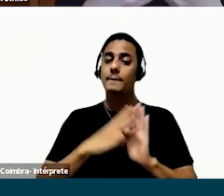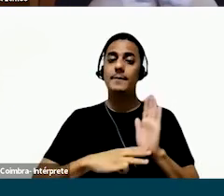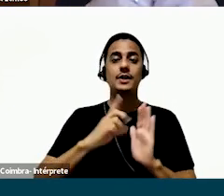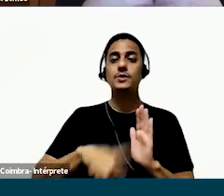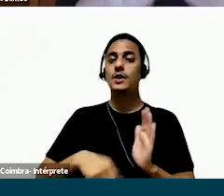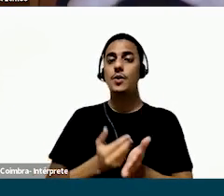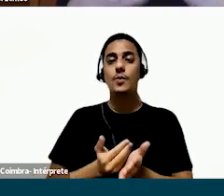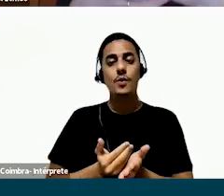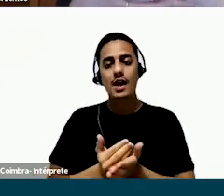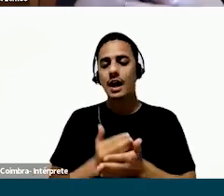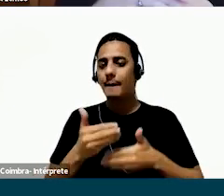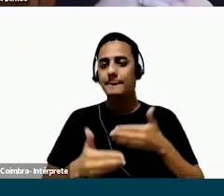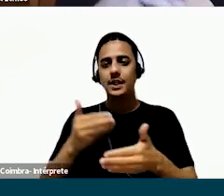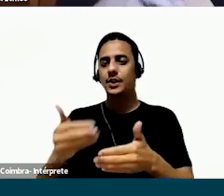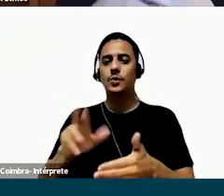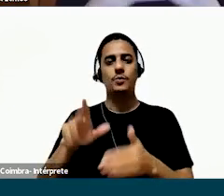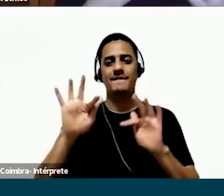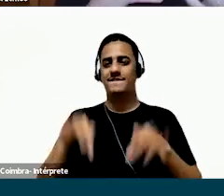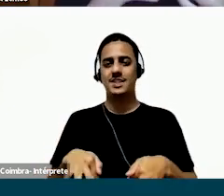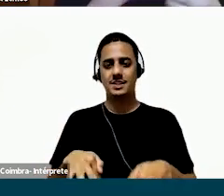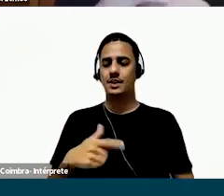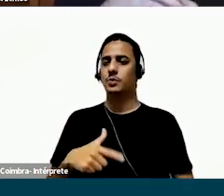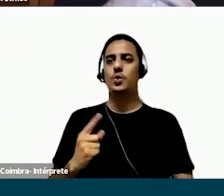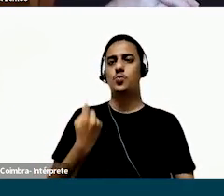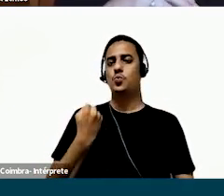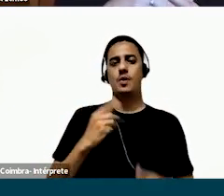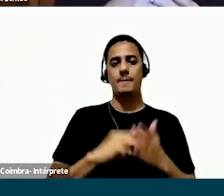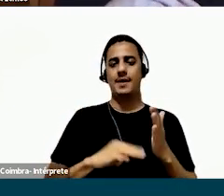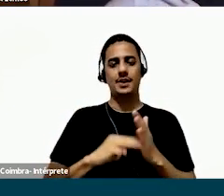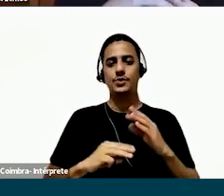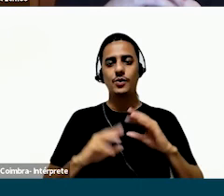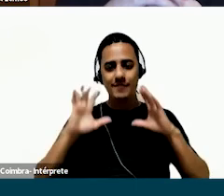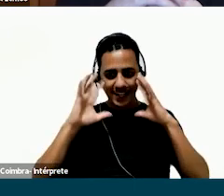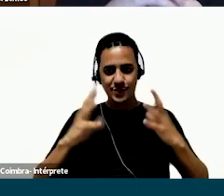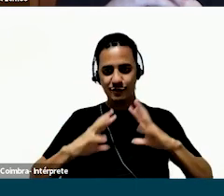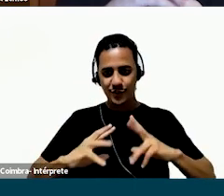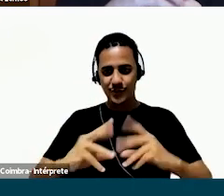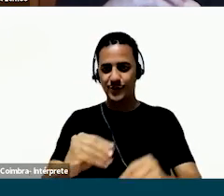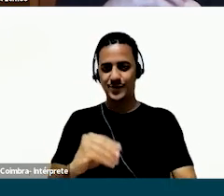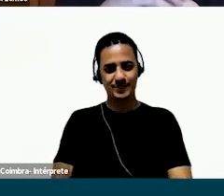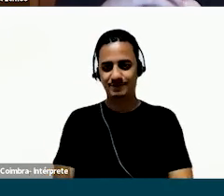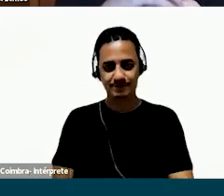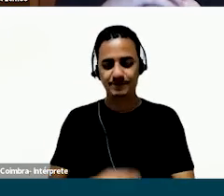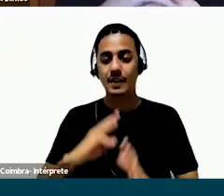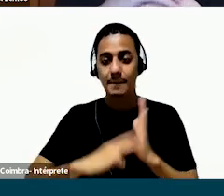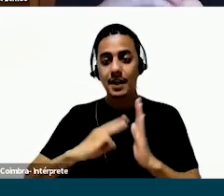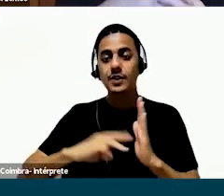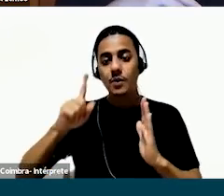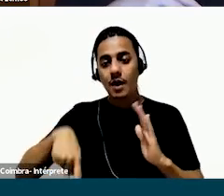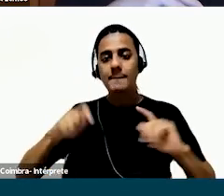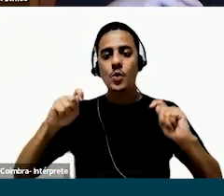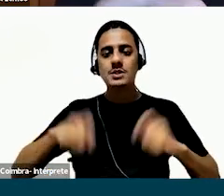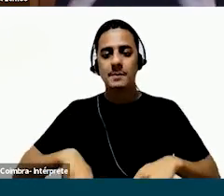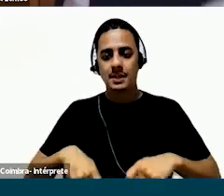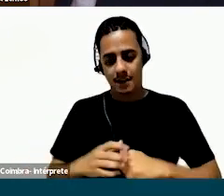processo, o método é o caminho, ele não é o fim. Não existe um método único que vai resolver todos os nossos problemas. No